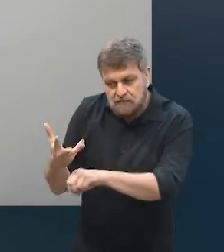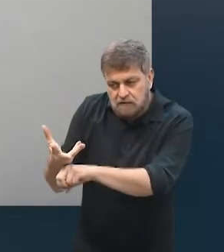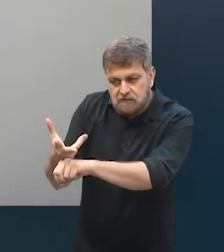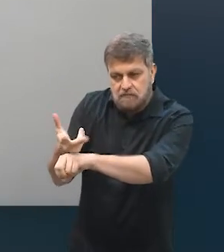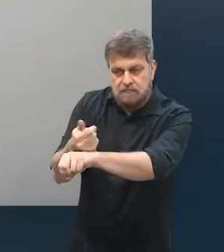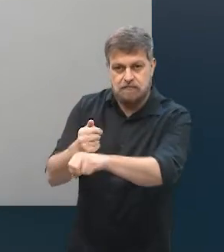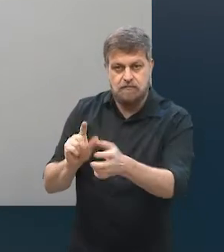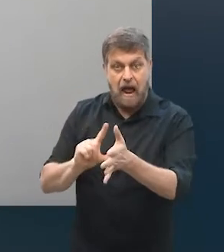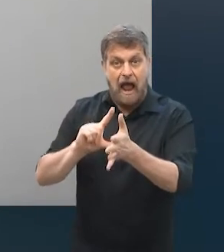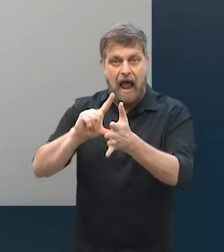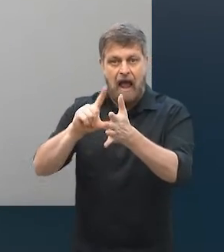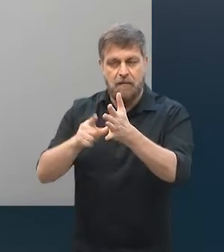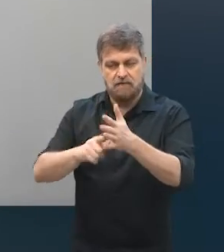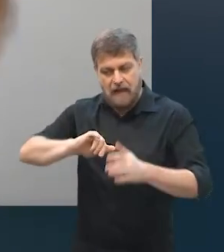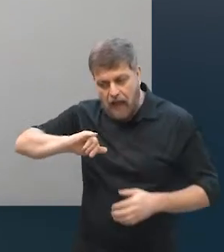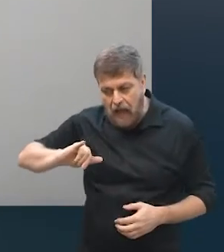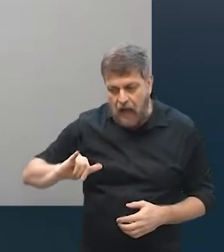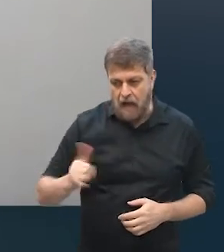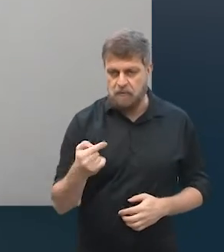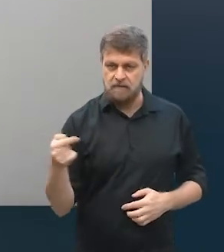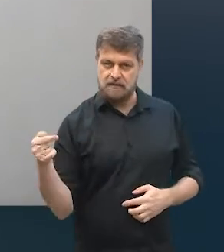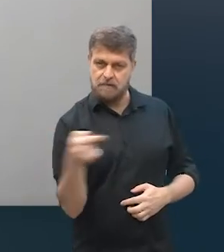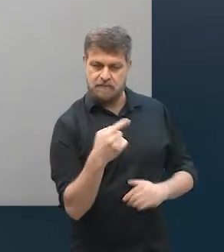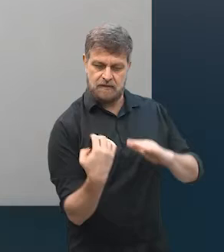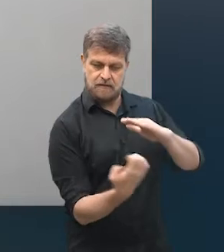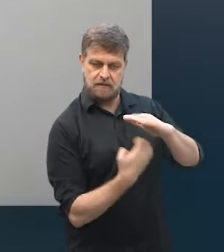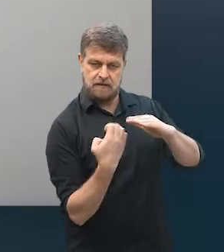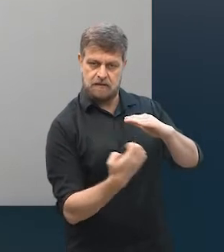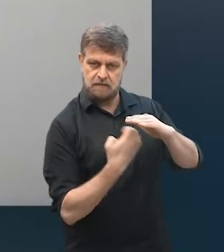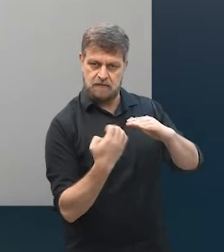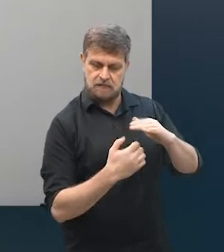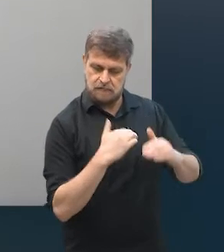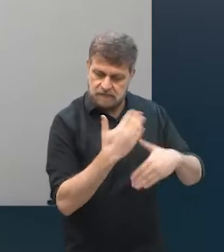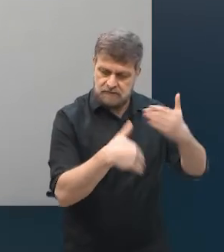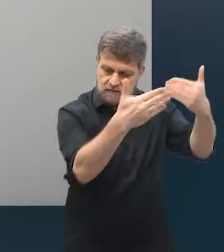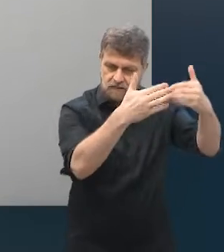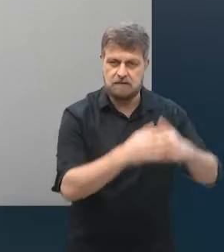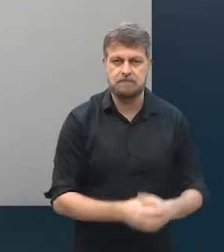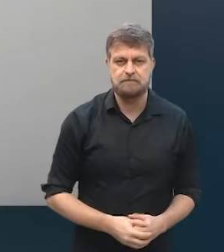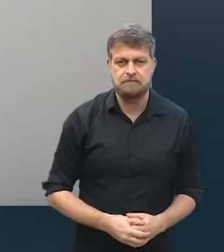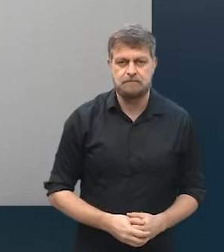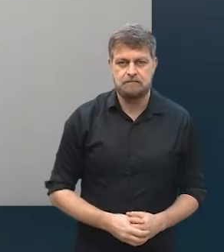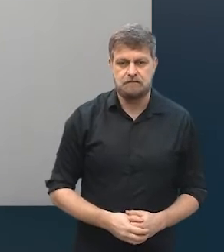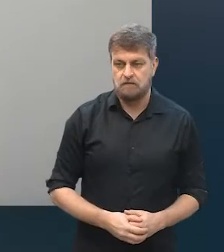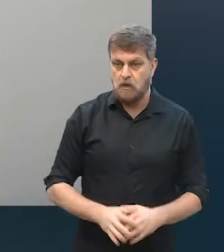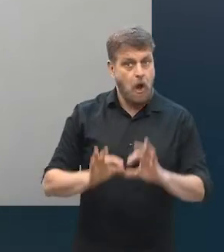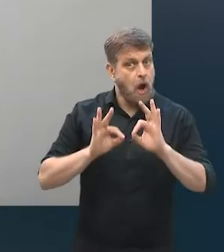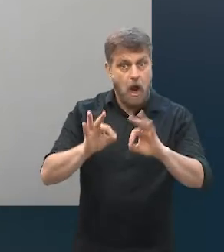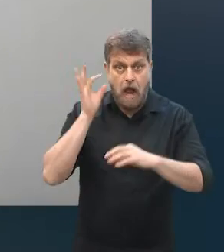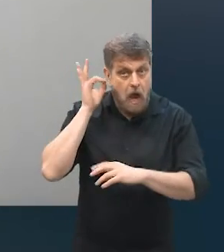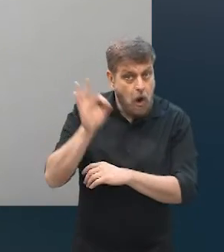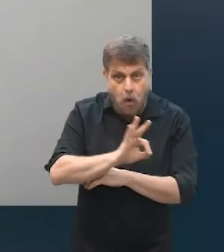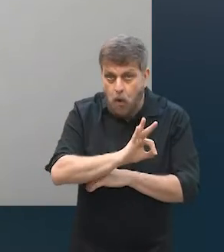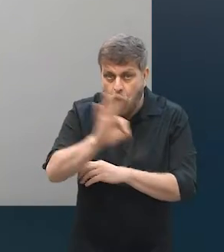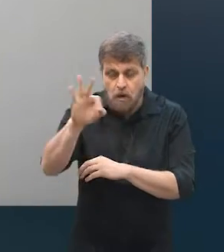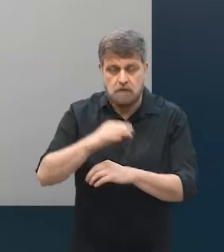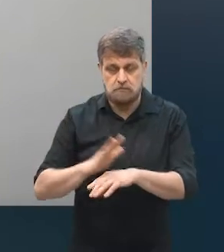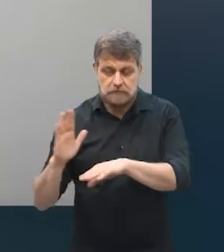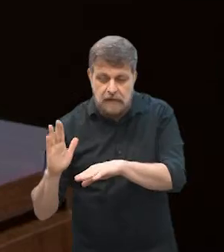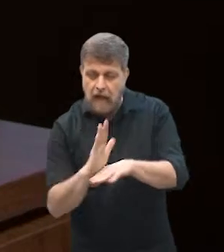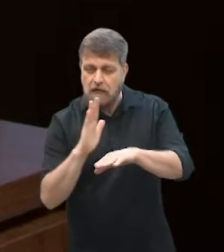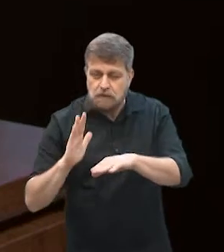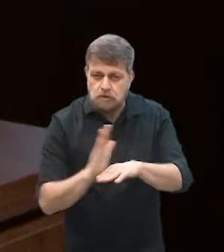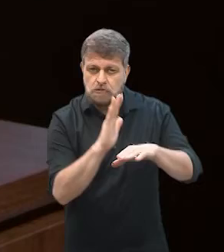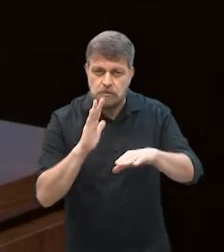úteis ali para o negócio vindouro, para o negócio do empreendedor, isso é excelente, então isso contribui